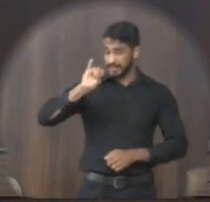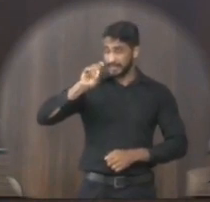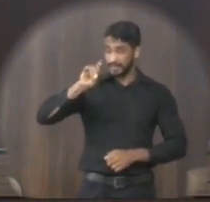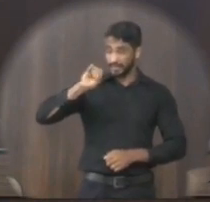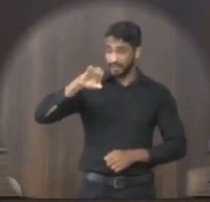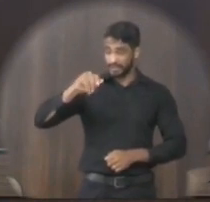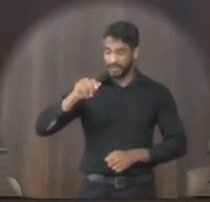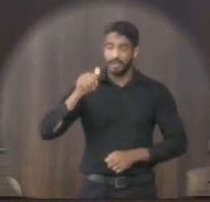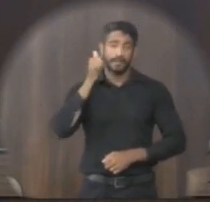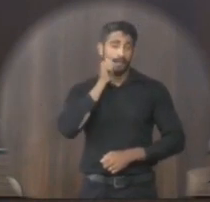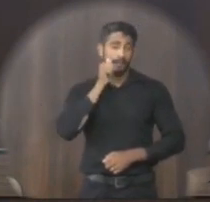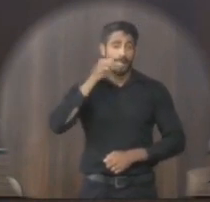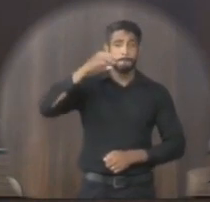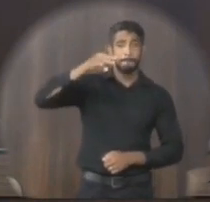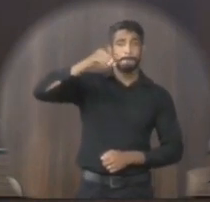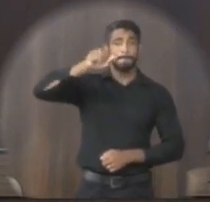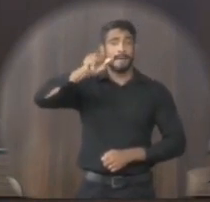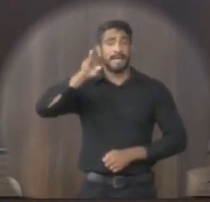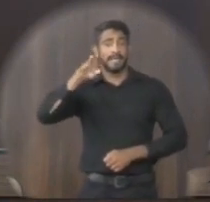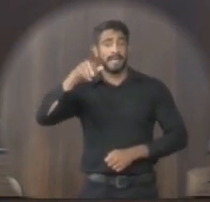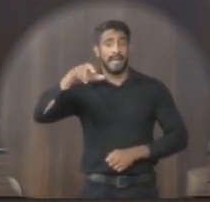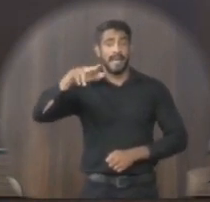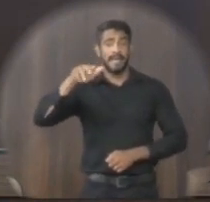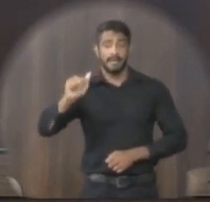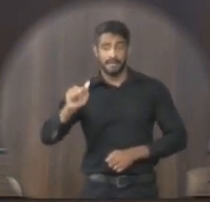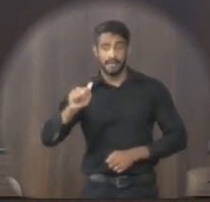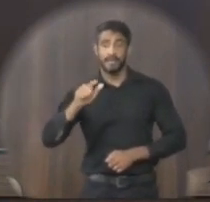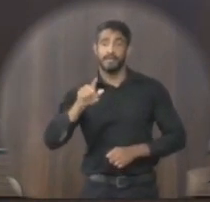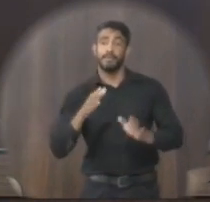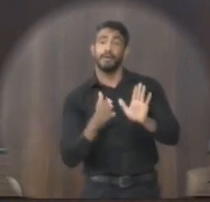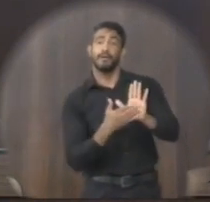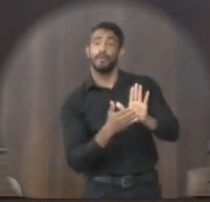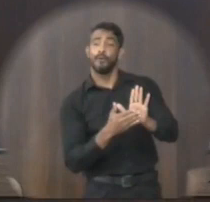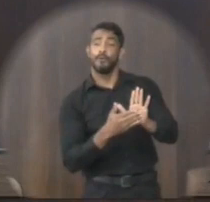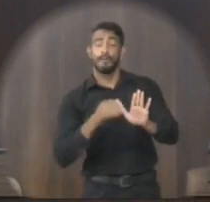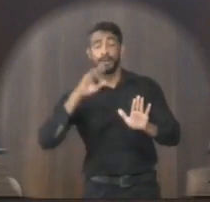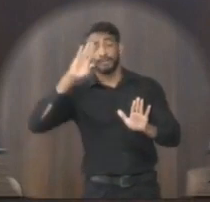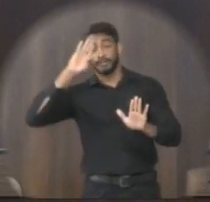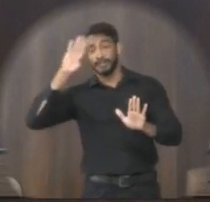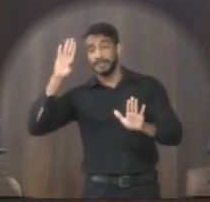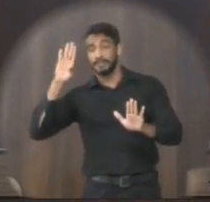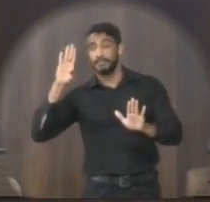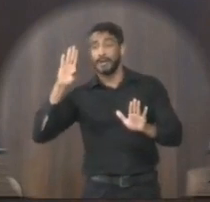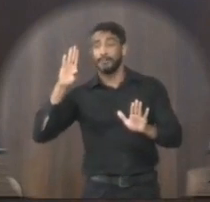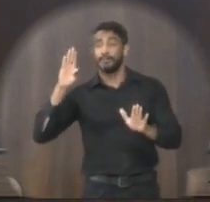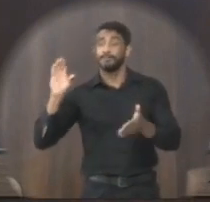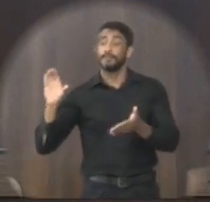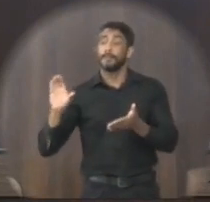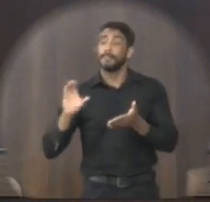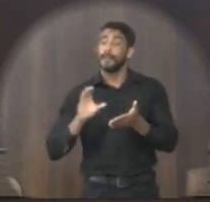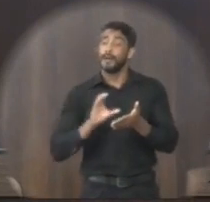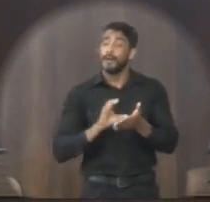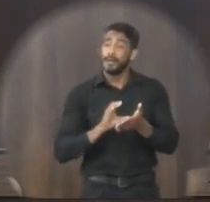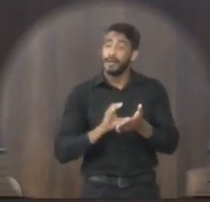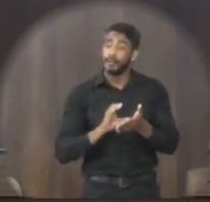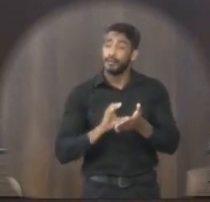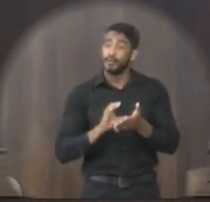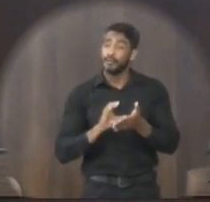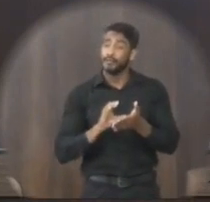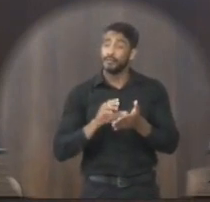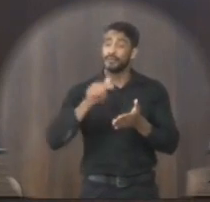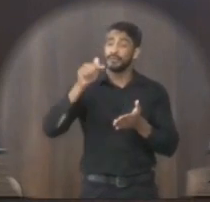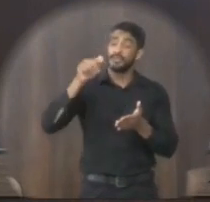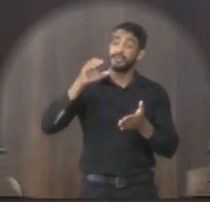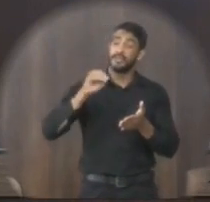representado pela senhora Marilé Ribeiro tendo como pauta principal sobras da subvinculação de